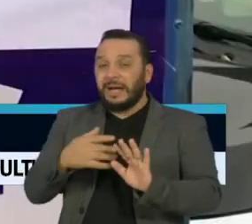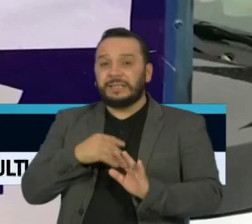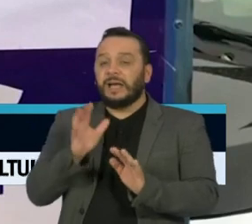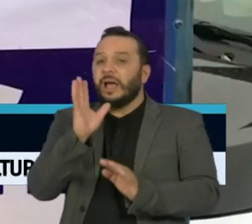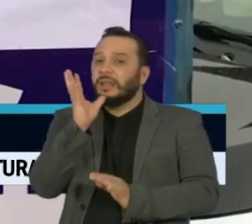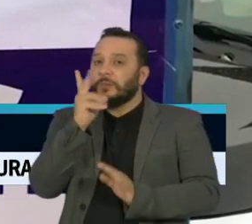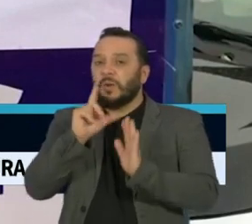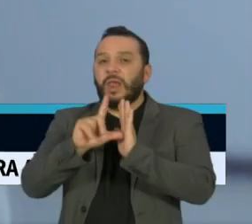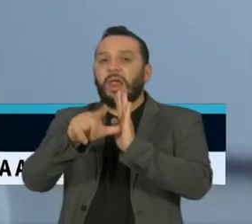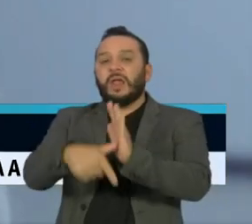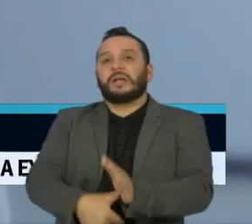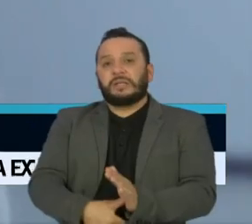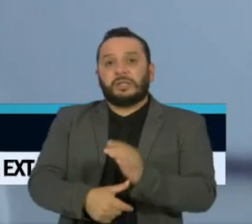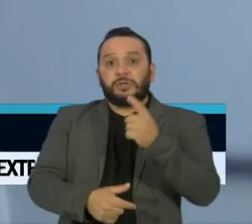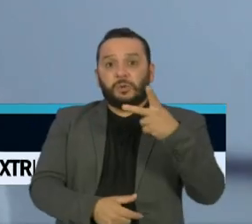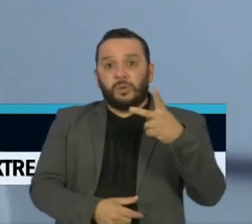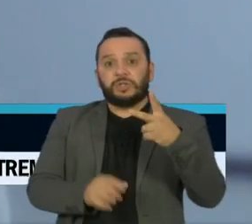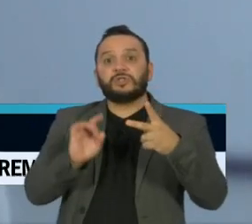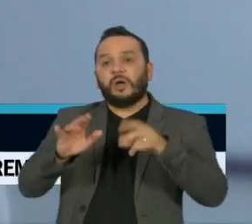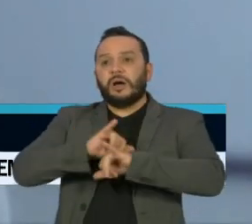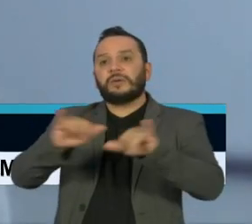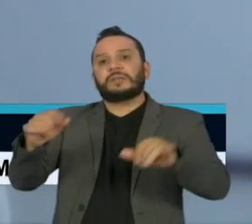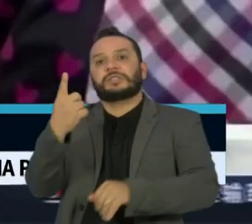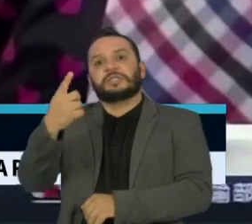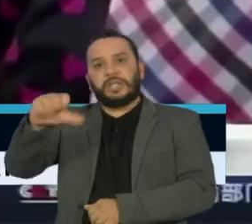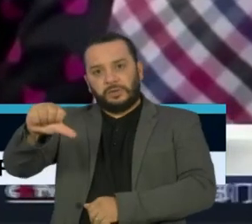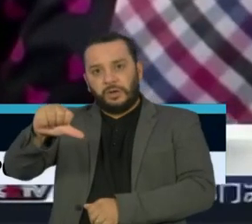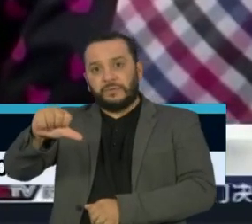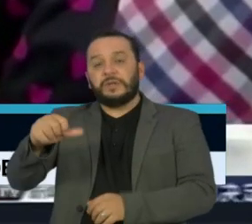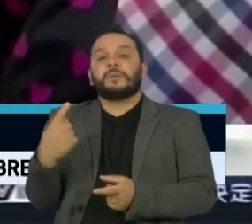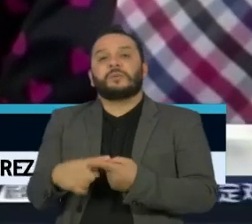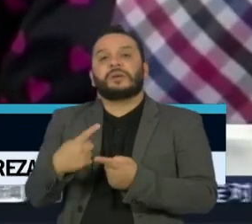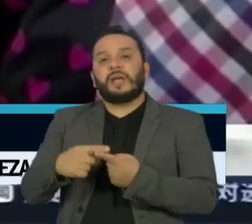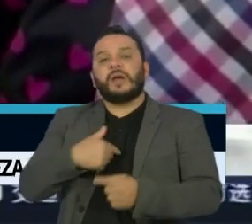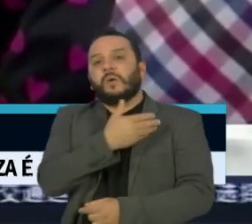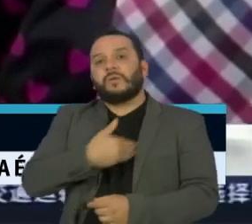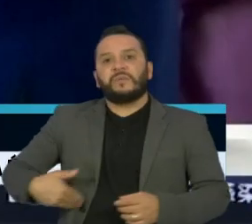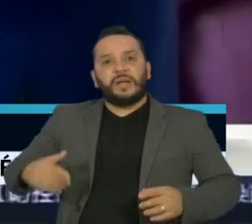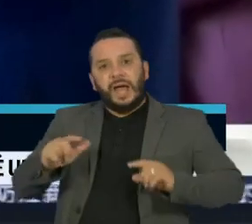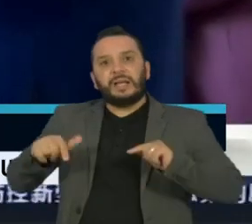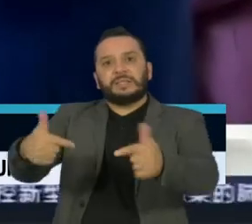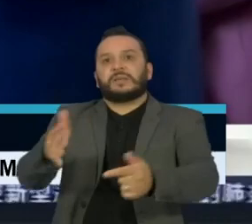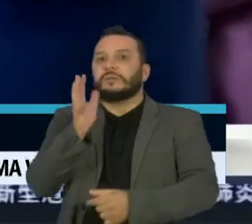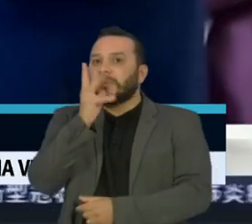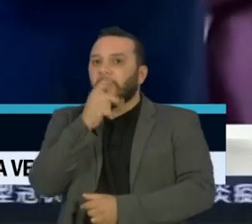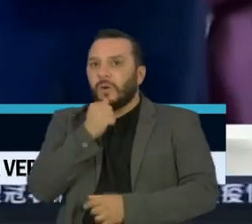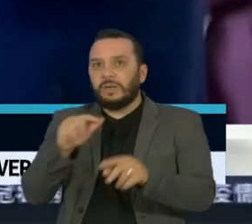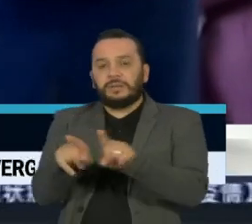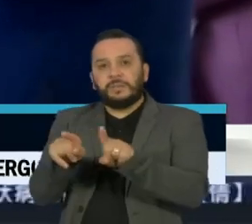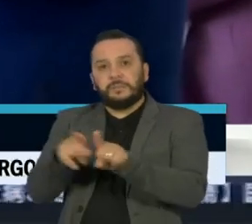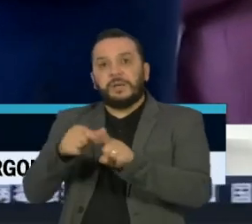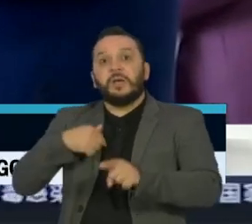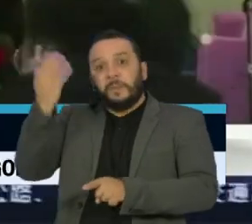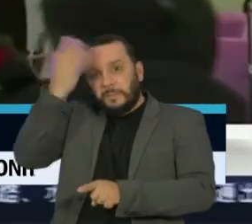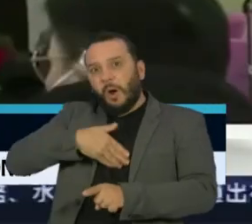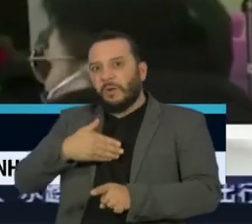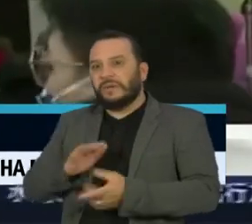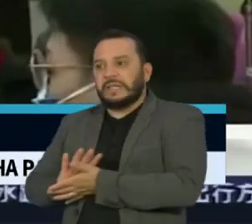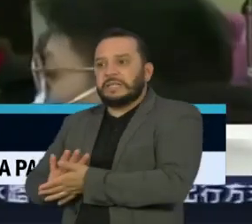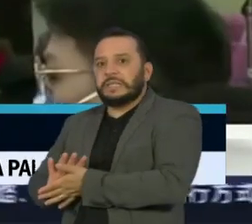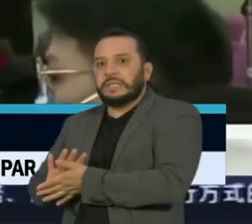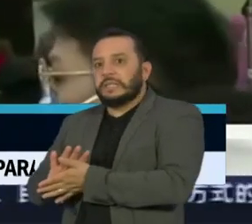feito no dia 19. Yuen Kwok acusa o governo de resposta lenta à pandemia e de destruir evidências físicas.